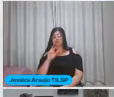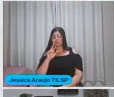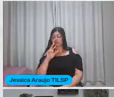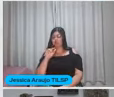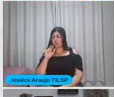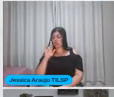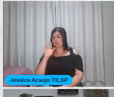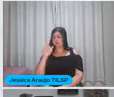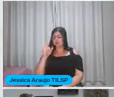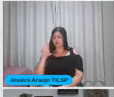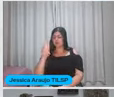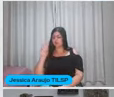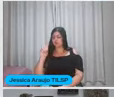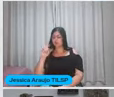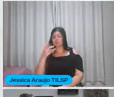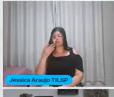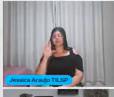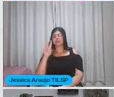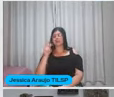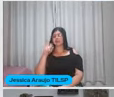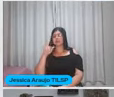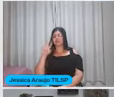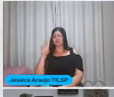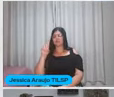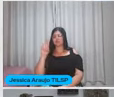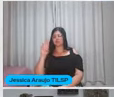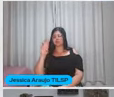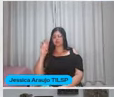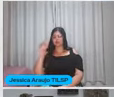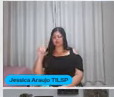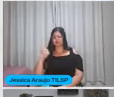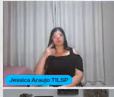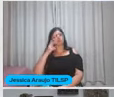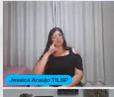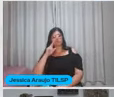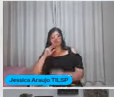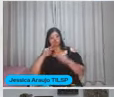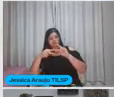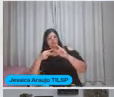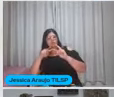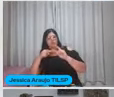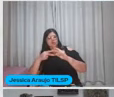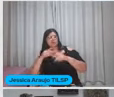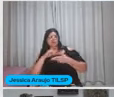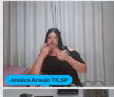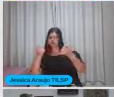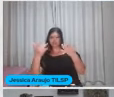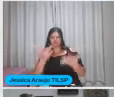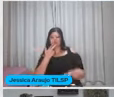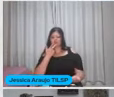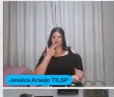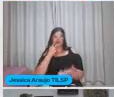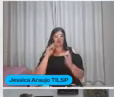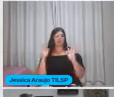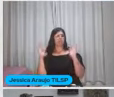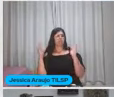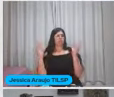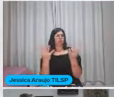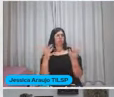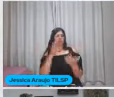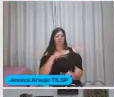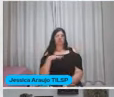Procurar articular O global com local E vice-versa Por quê? Não adianta só falar Do entorno da criança